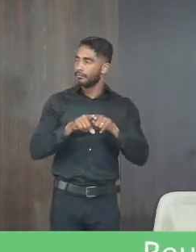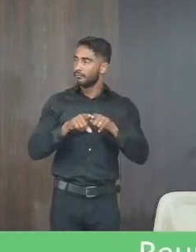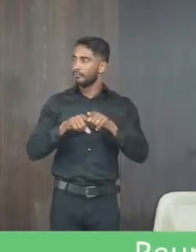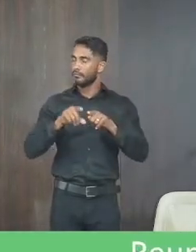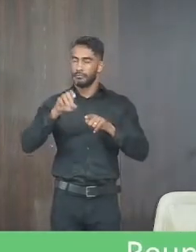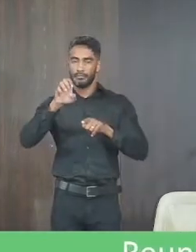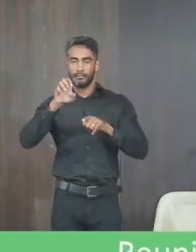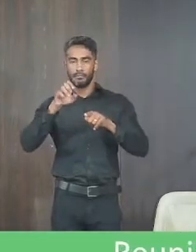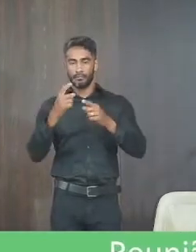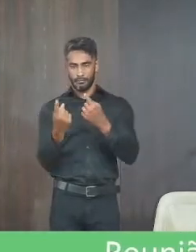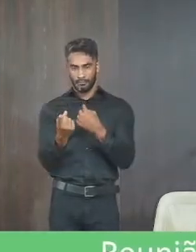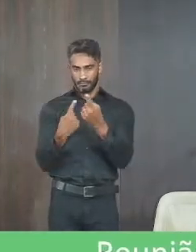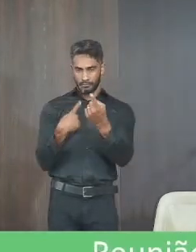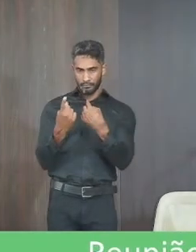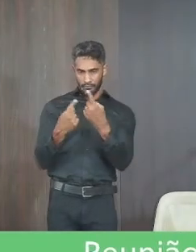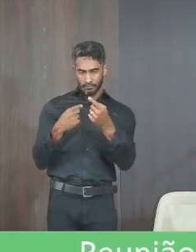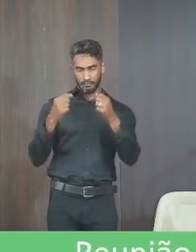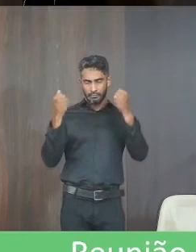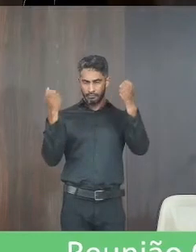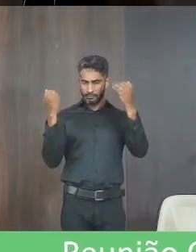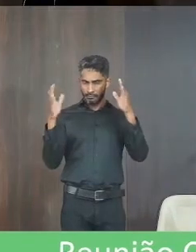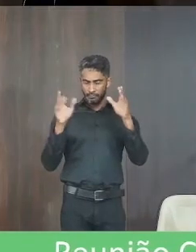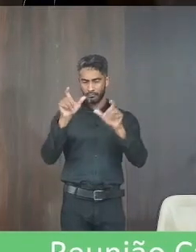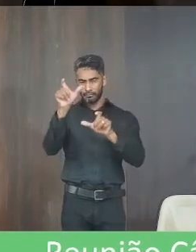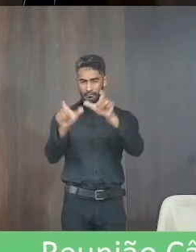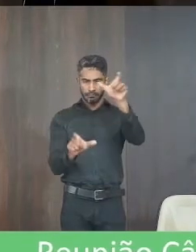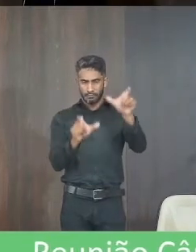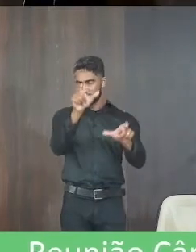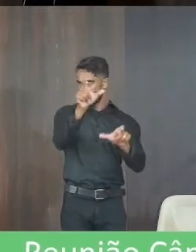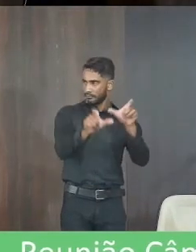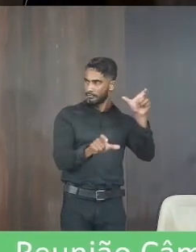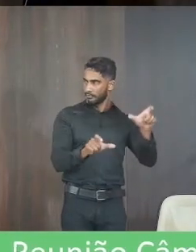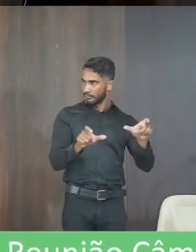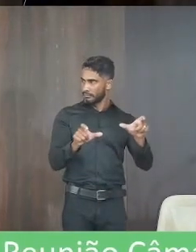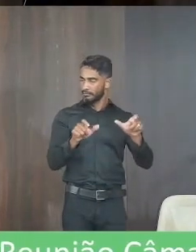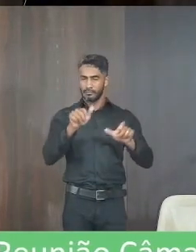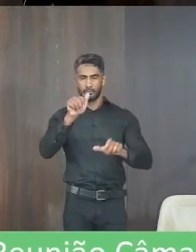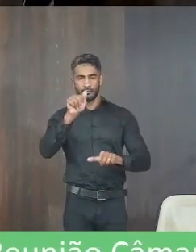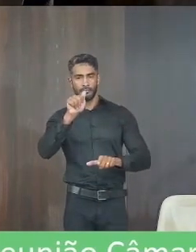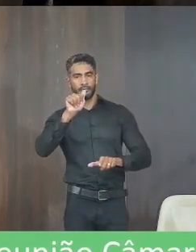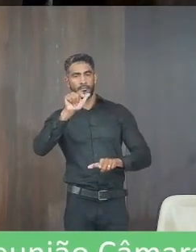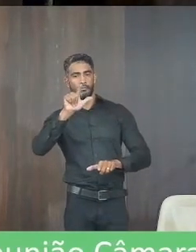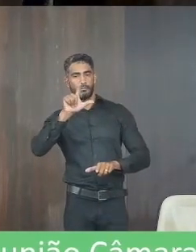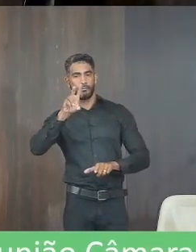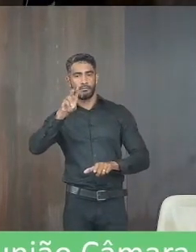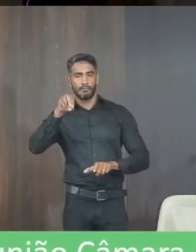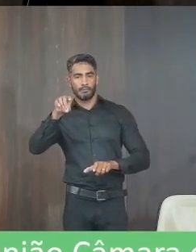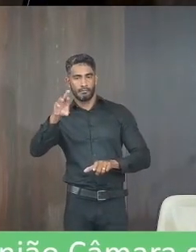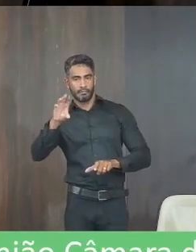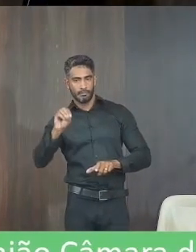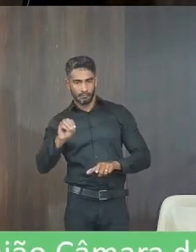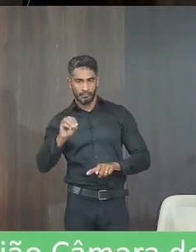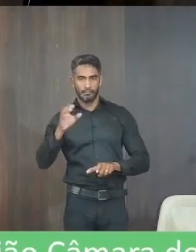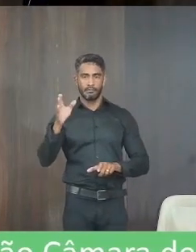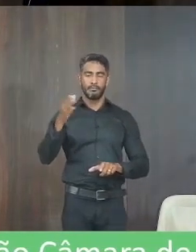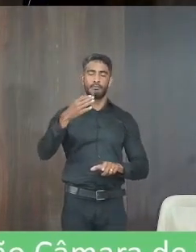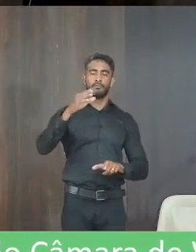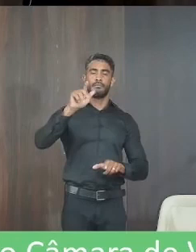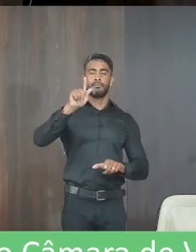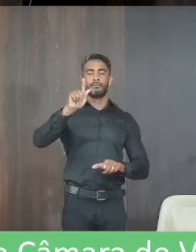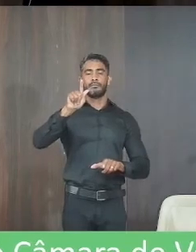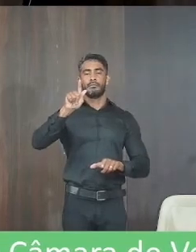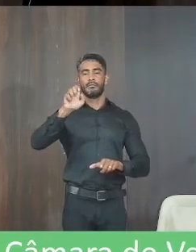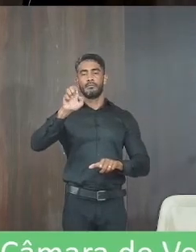onde tivemos como homenageados ao Álvaro Augusto Ribeiro Geraldo Eustáquio